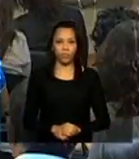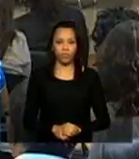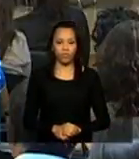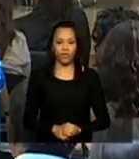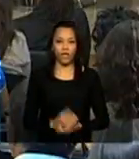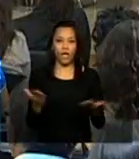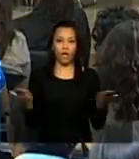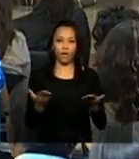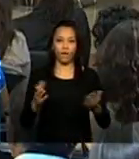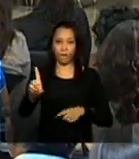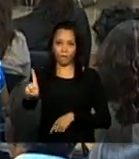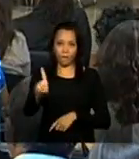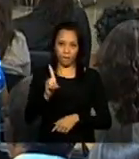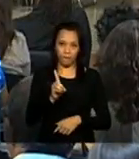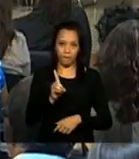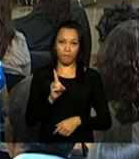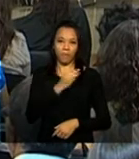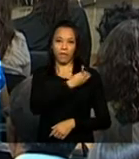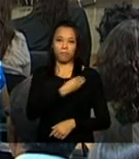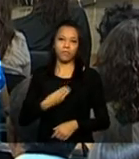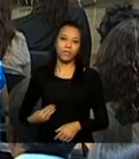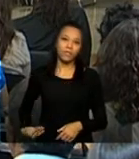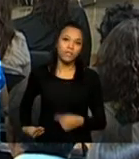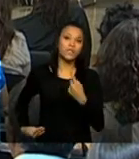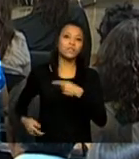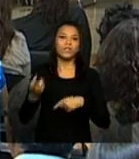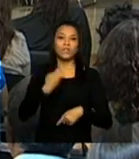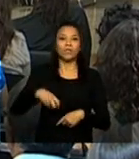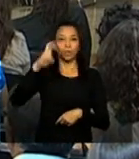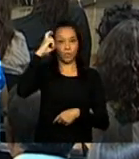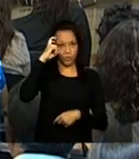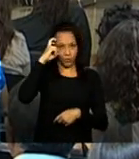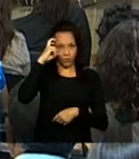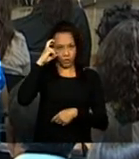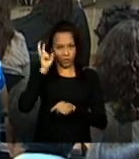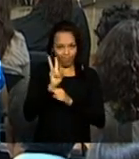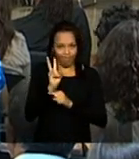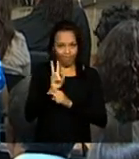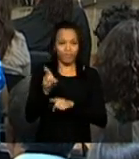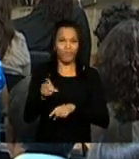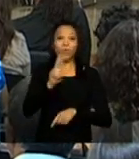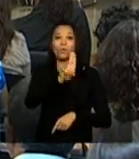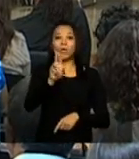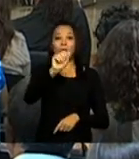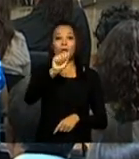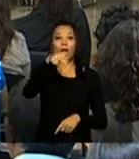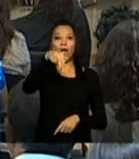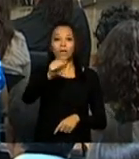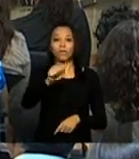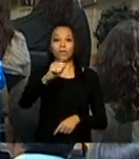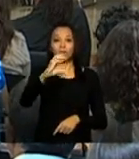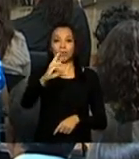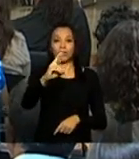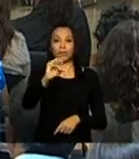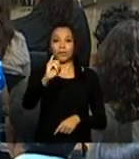ouviremos agora a ministra de estado da cultura interina Ana Cristina Wansler